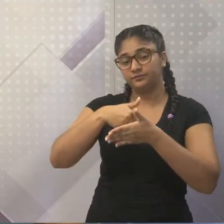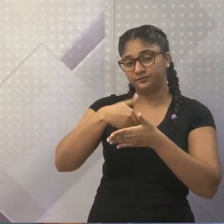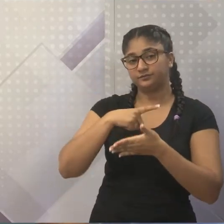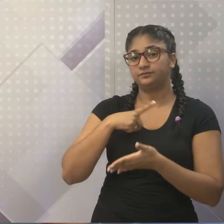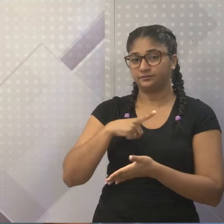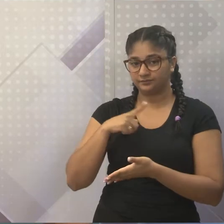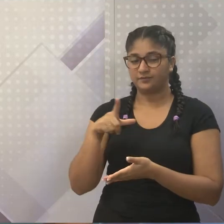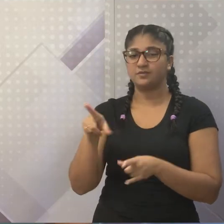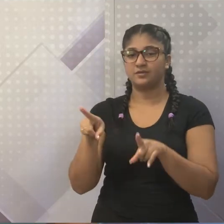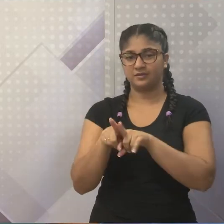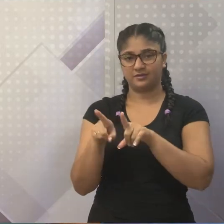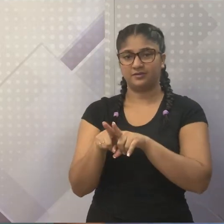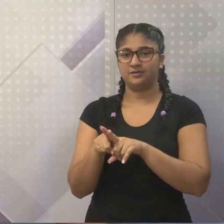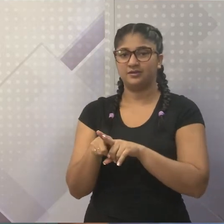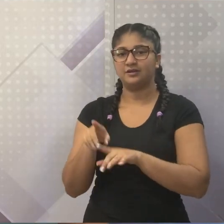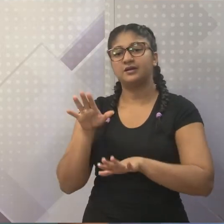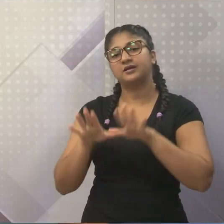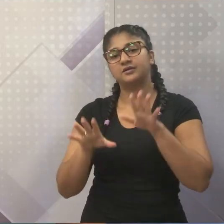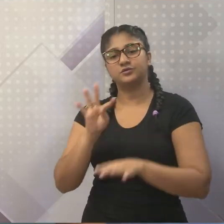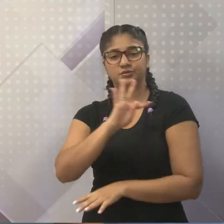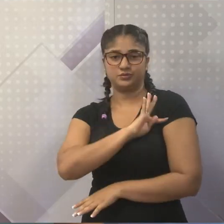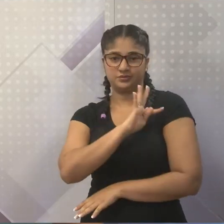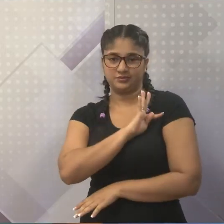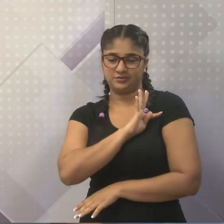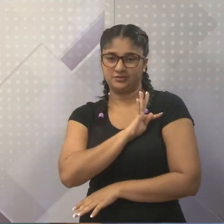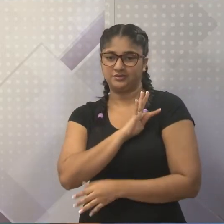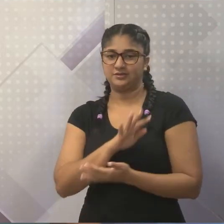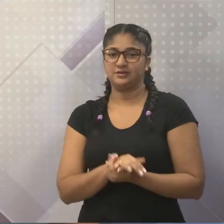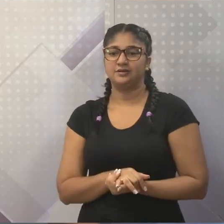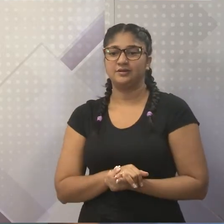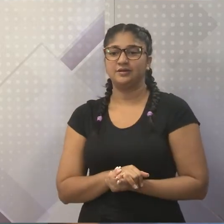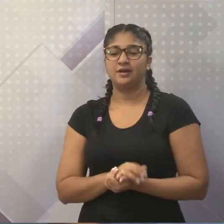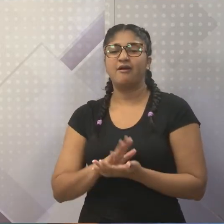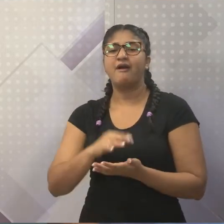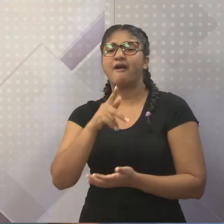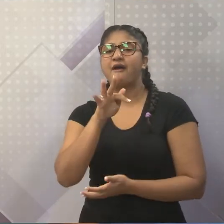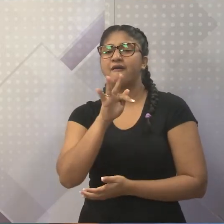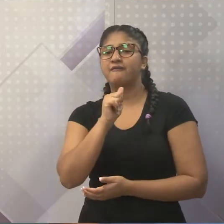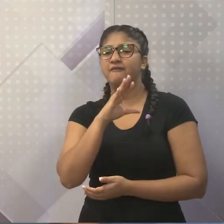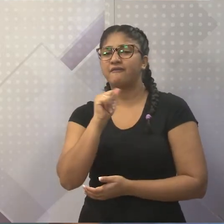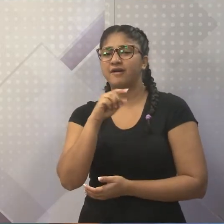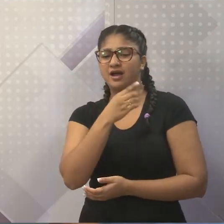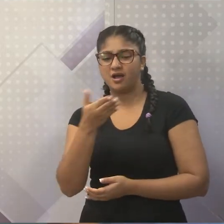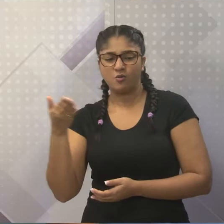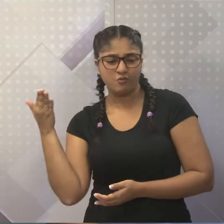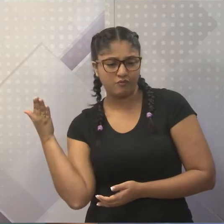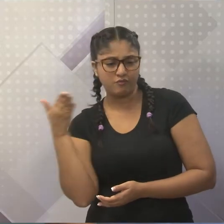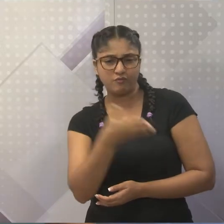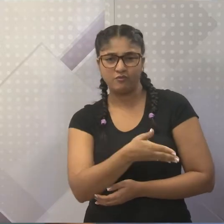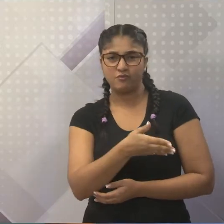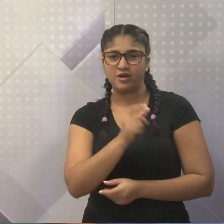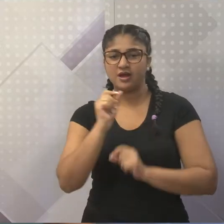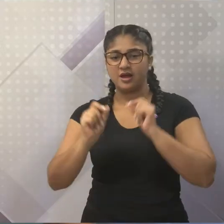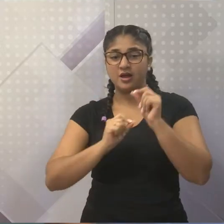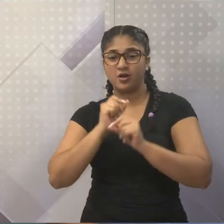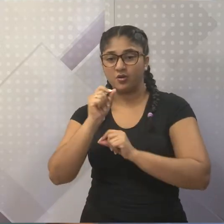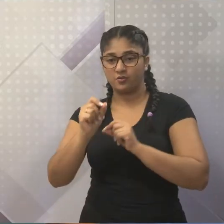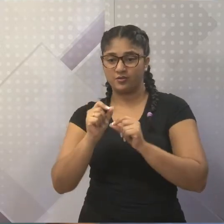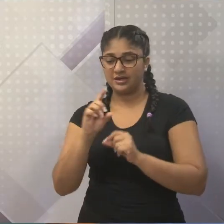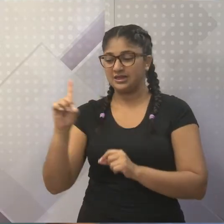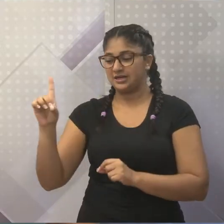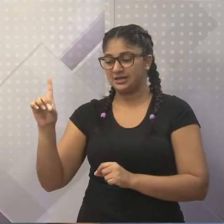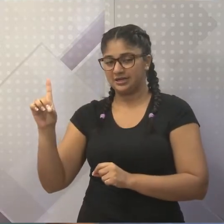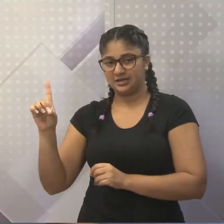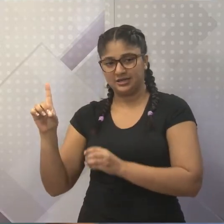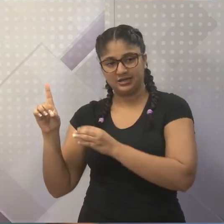gíria que é, muitas vezes, cobrada pelos técnicos. É o seguinte, entra pelo facão, faz o facão, que é justamente uma diagonal, da direita